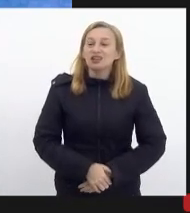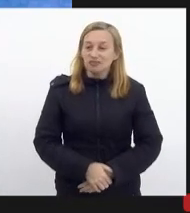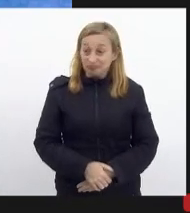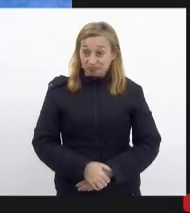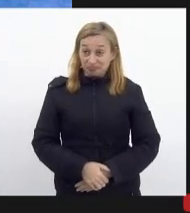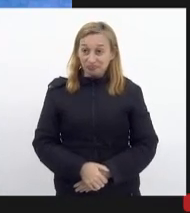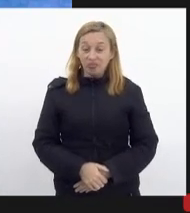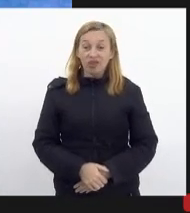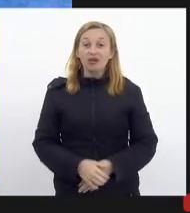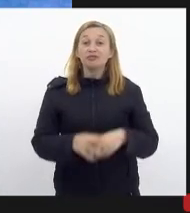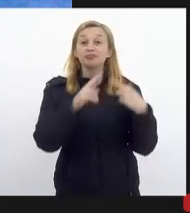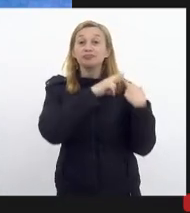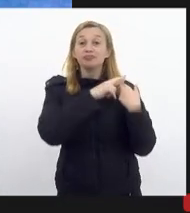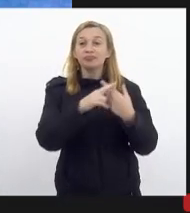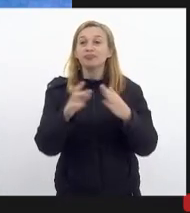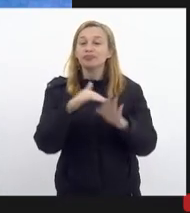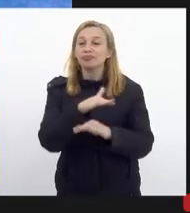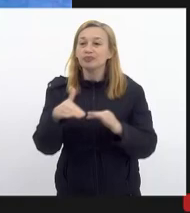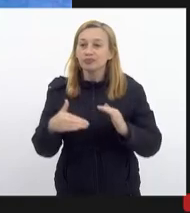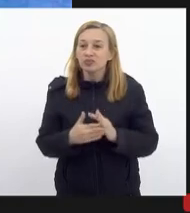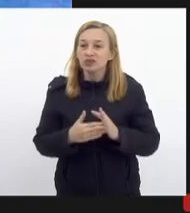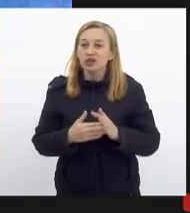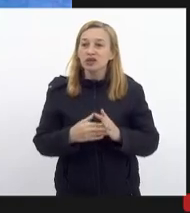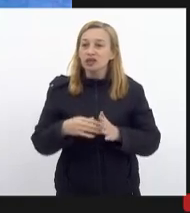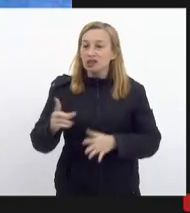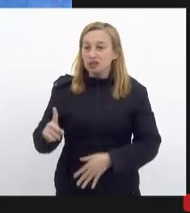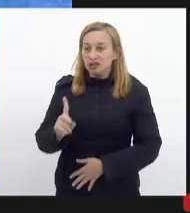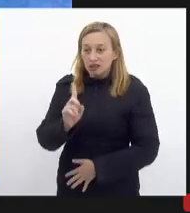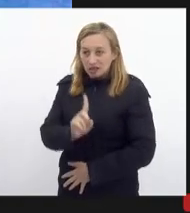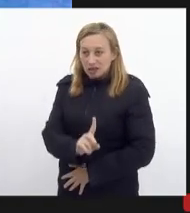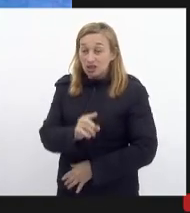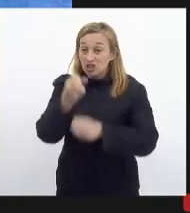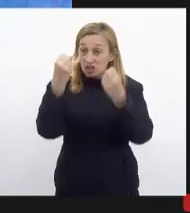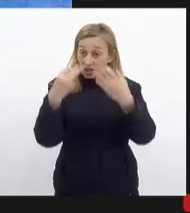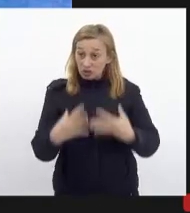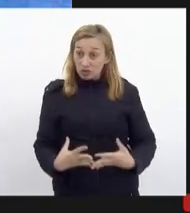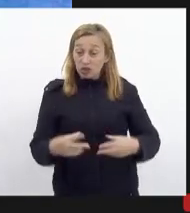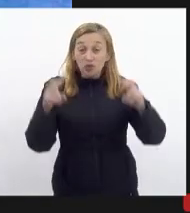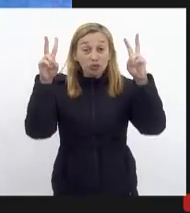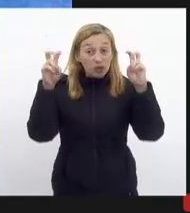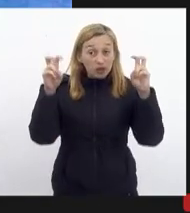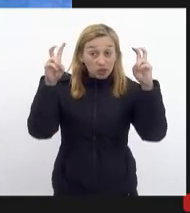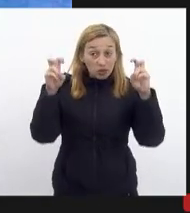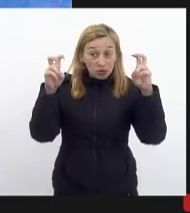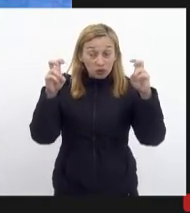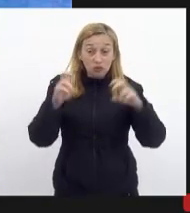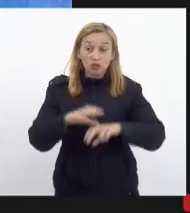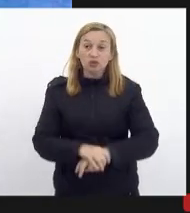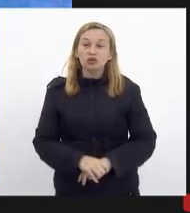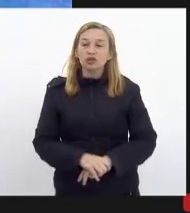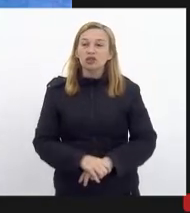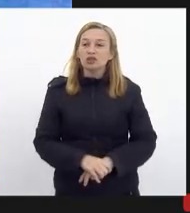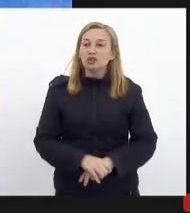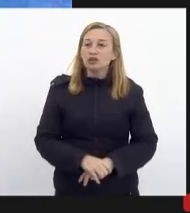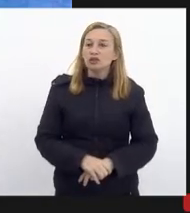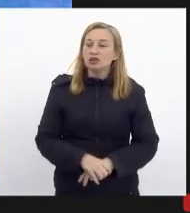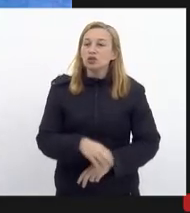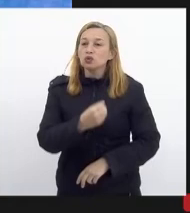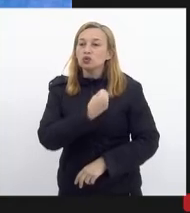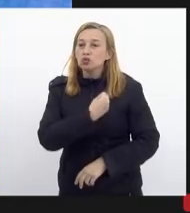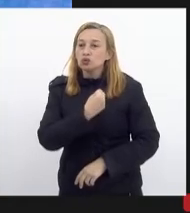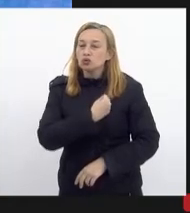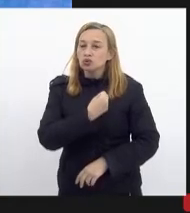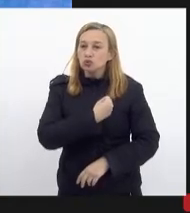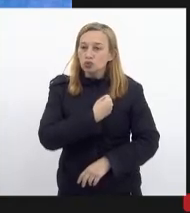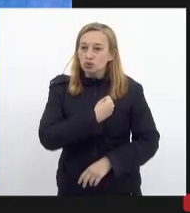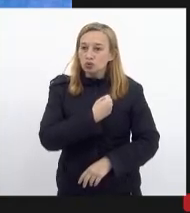o seguinte, senhores responsáveis, vimos aqui prestar esclarecimento sobre a atribuição da pontuação extra pela comprovação